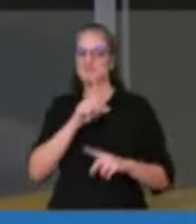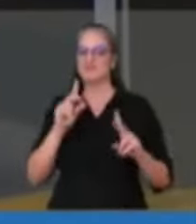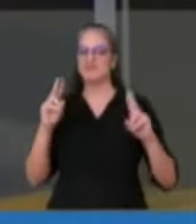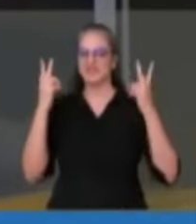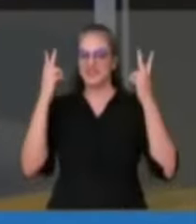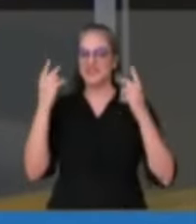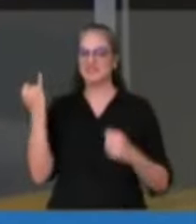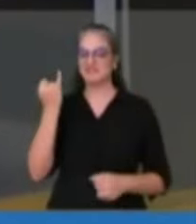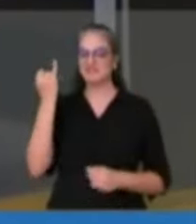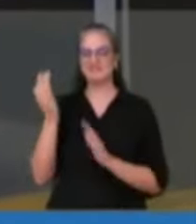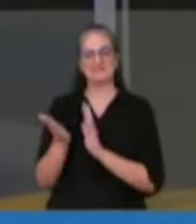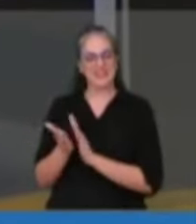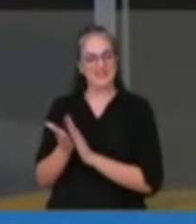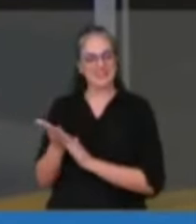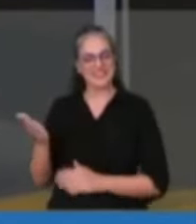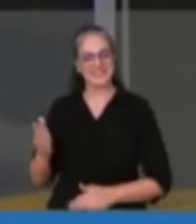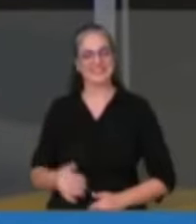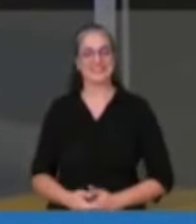Parabéns.